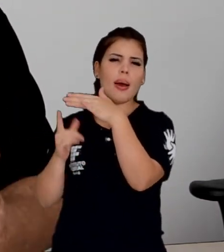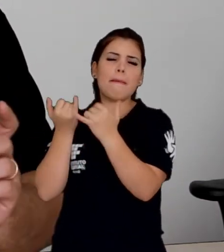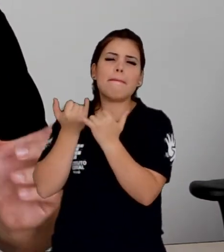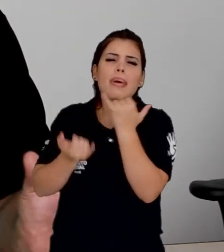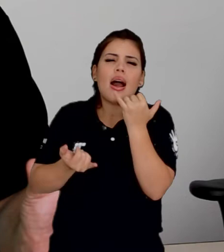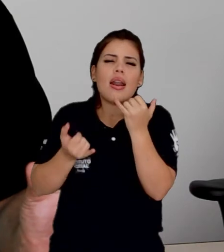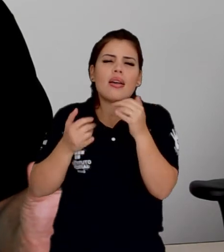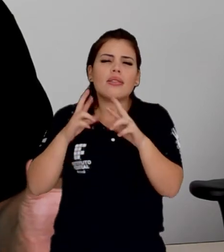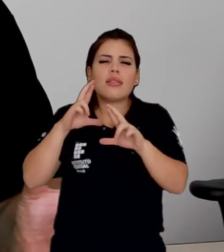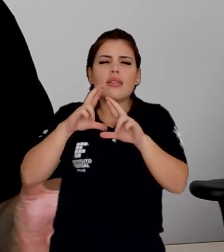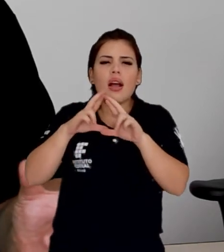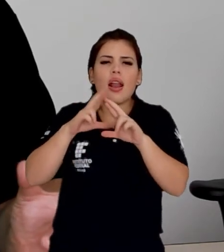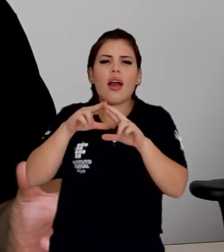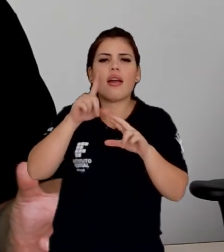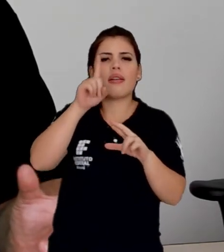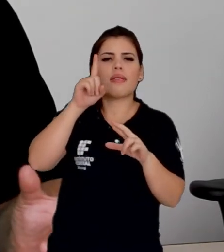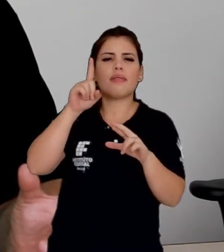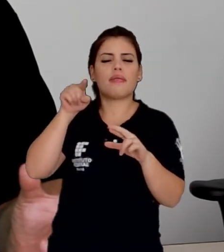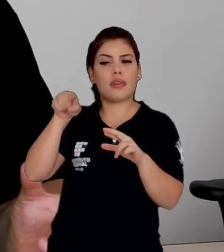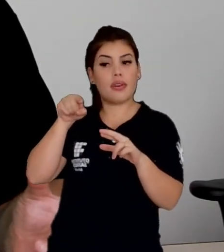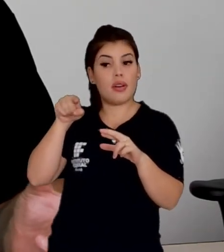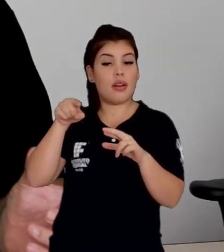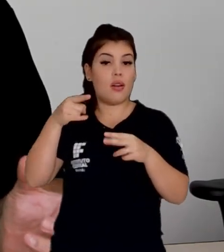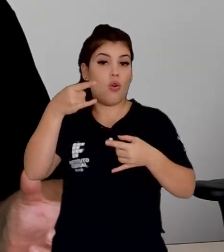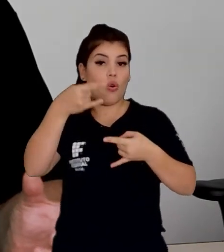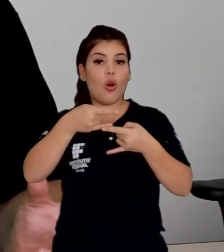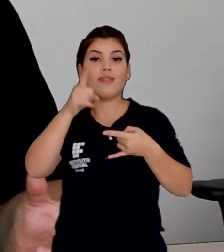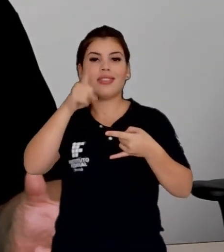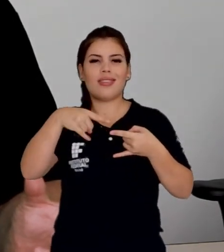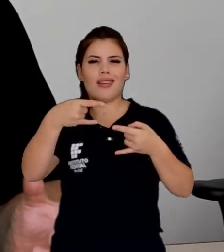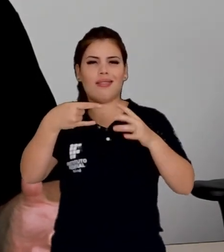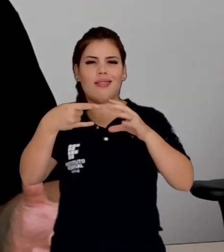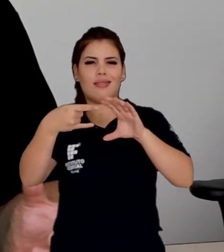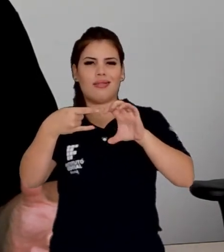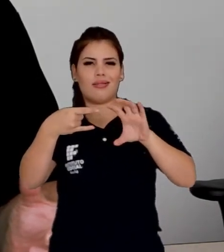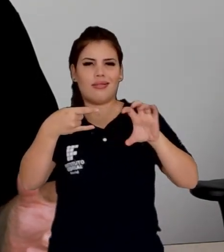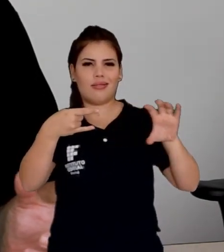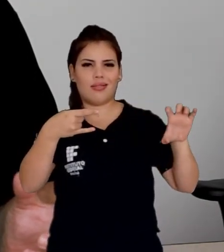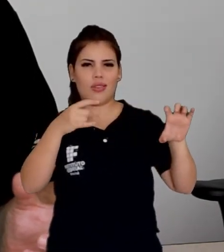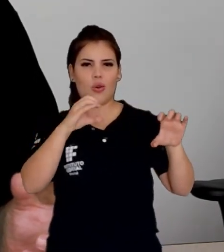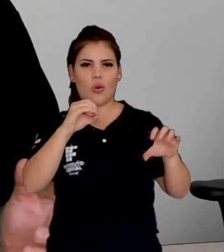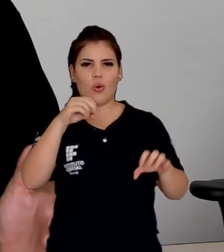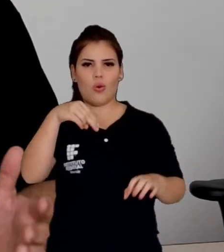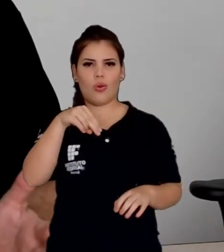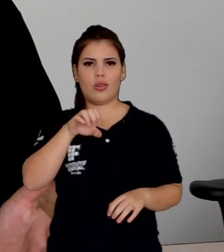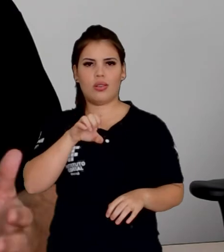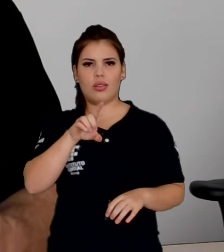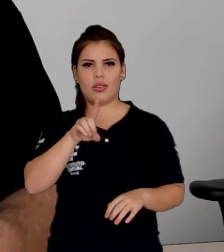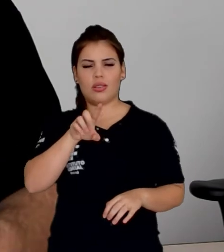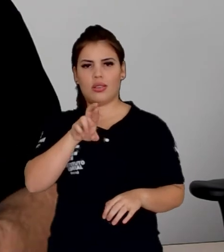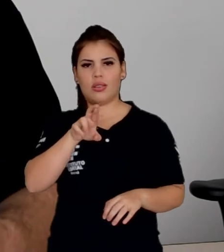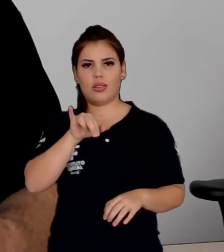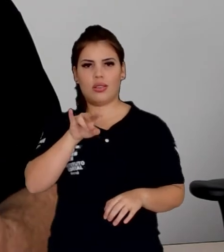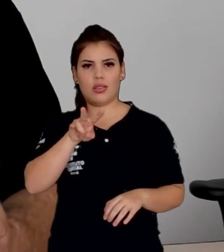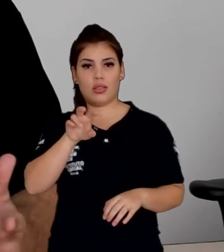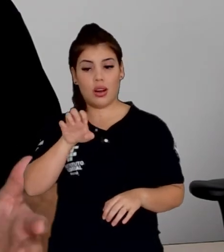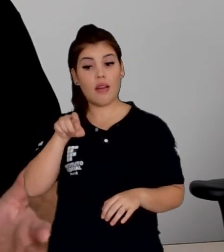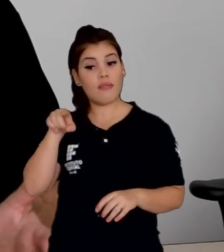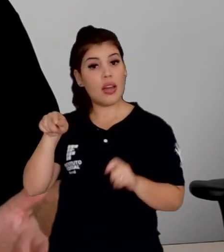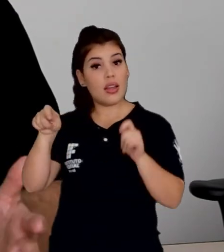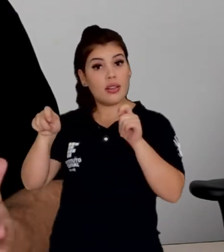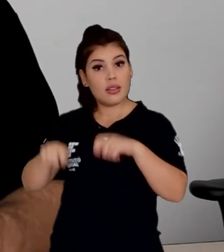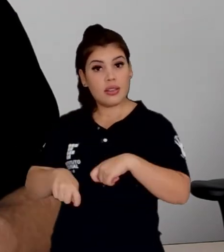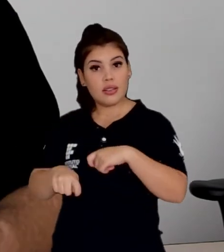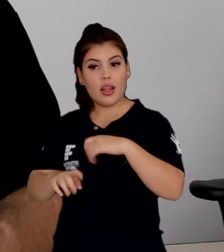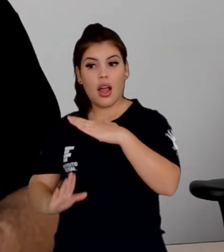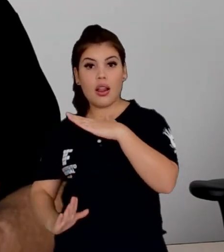Google, que é o Drive. Na ferramenta do Office 365 da Microsoft, nós temos o OneDrive. Dentro do OneDrive, nós temos um limite